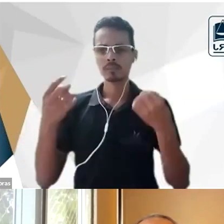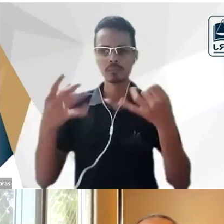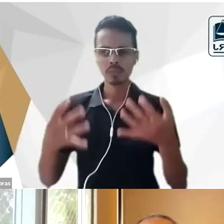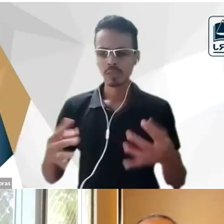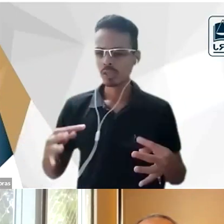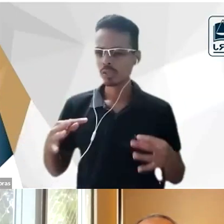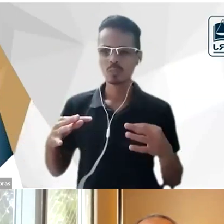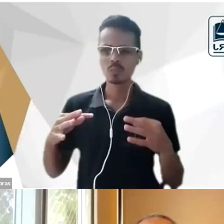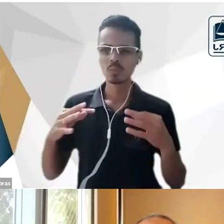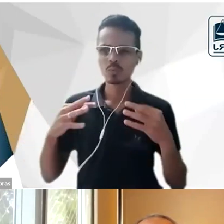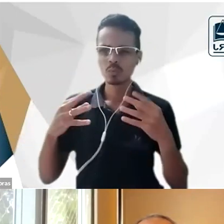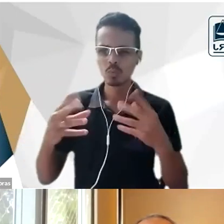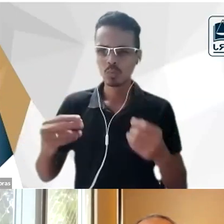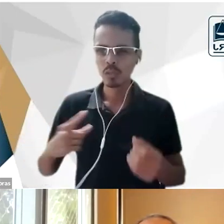poder